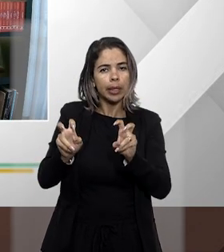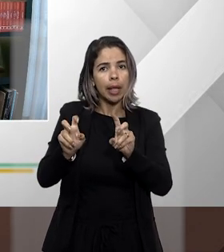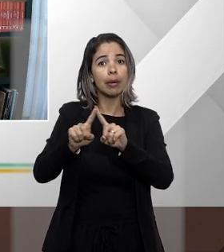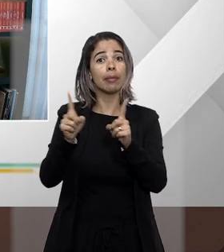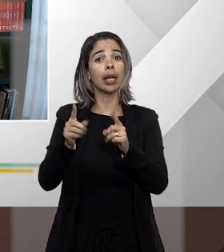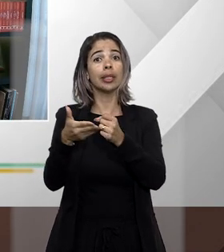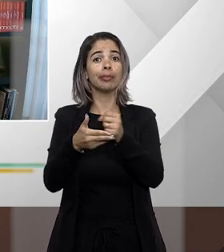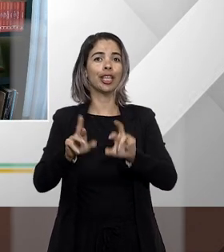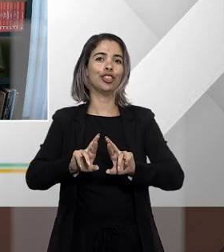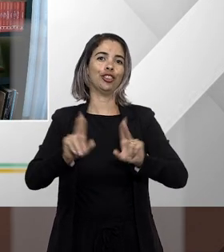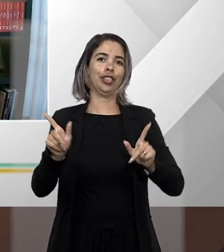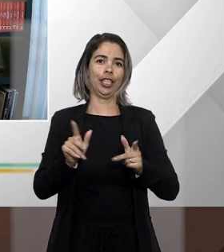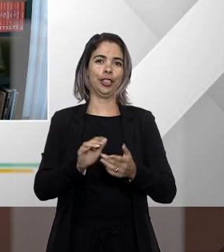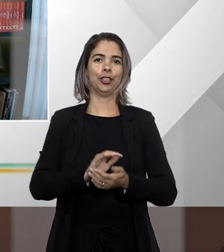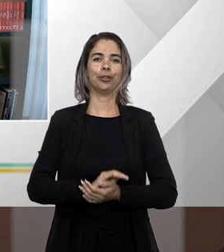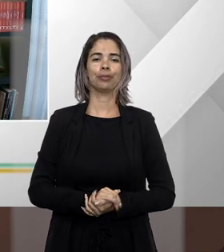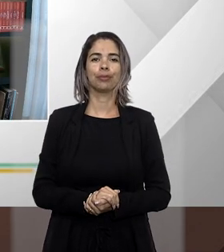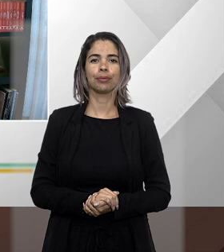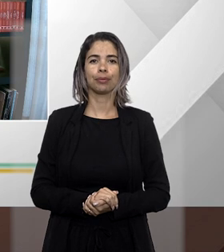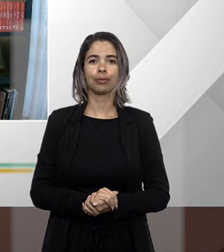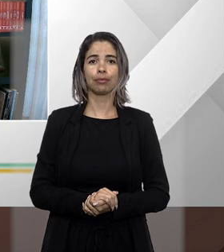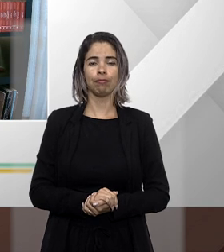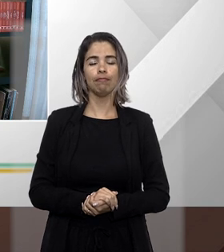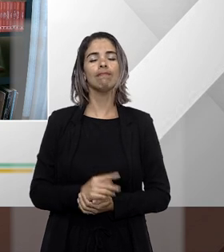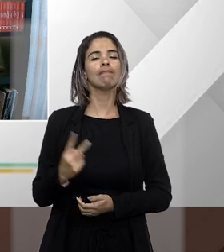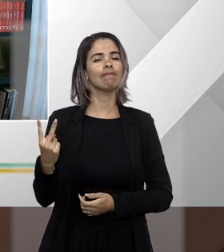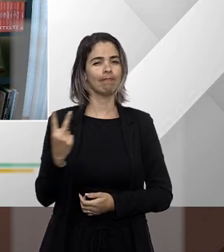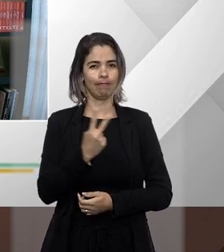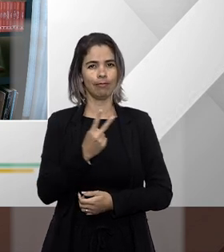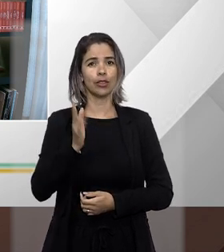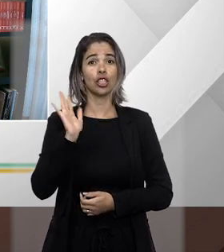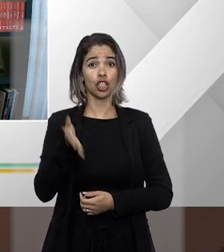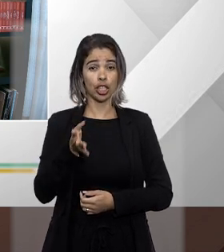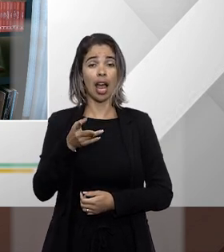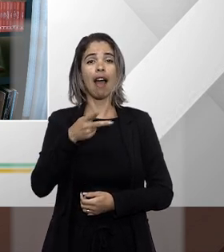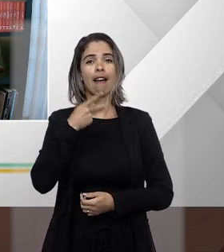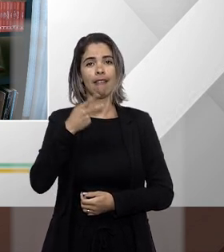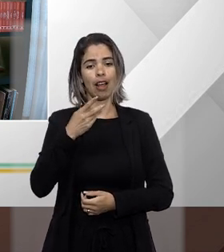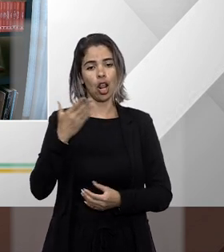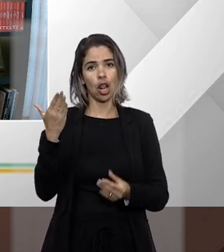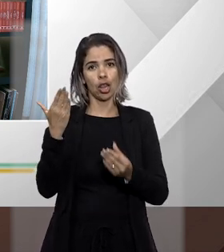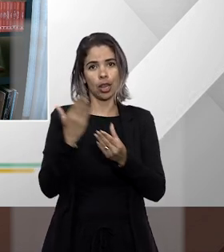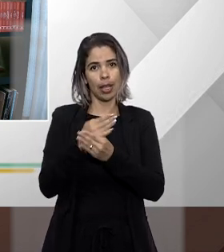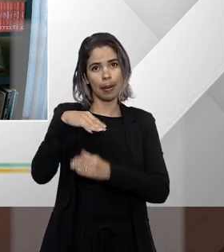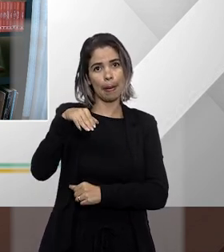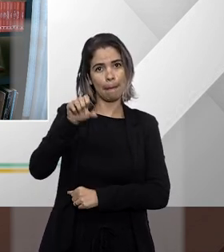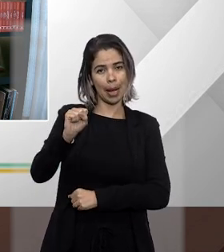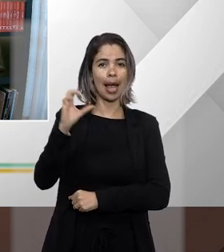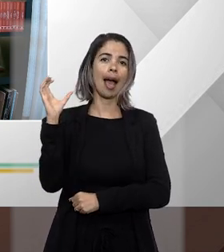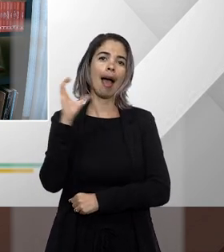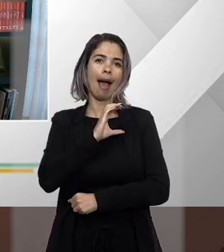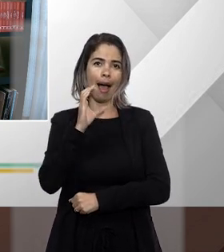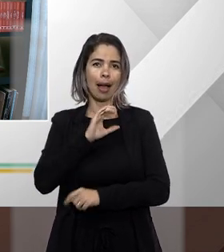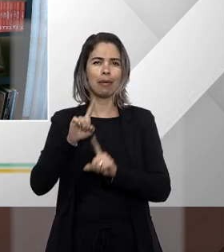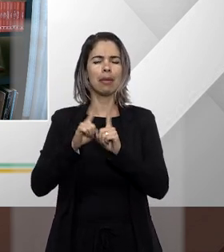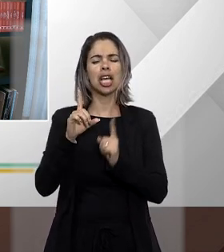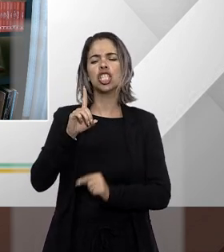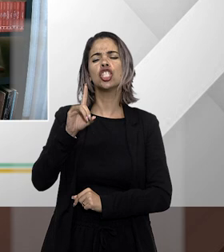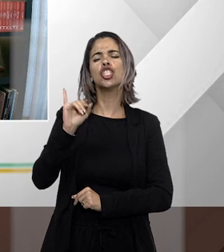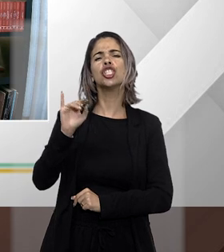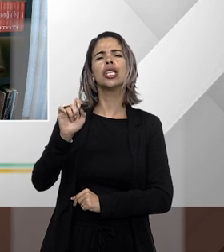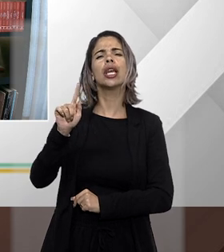falaram sobre o rito celere do mandado de segurança mas eu gostaria de saber do professor Diego se há mesmo prioridade então no julgamento